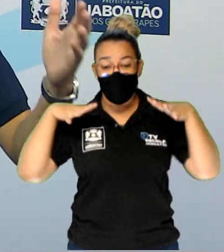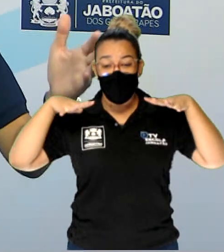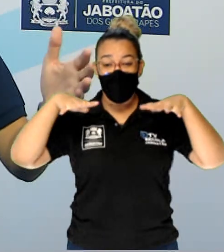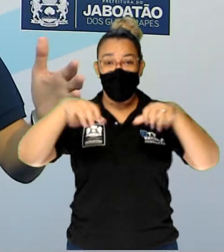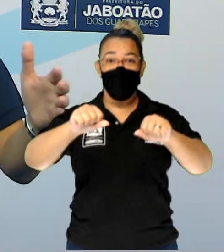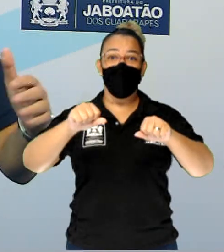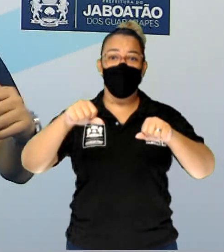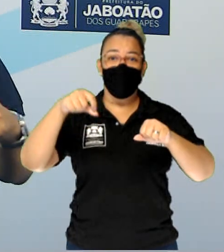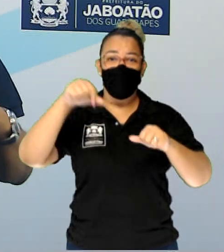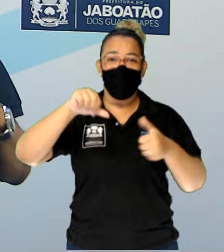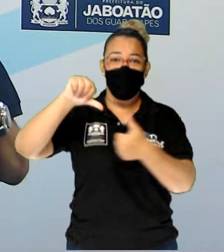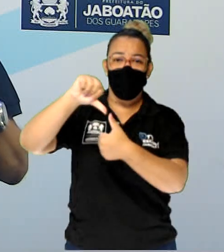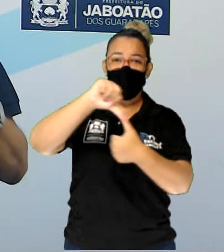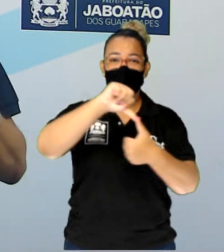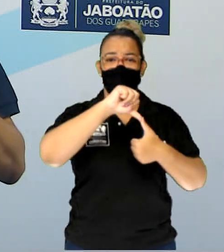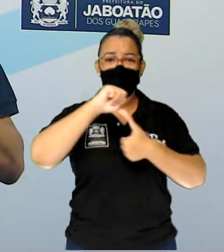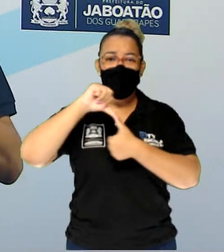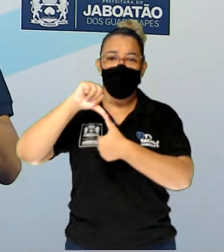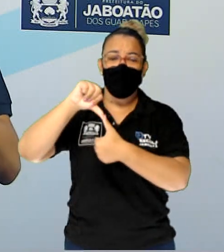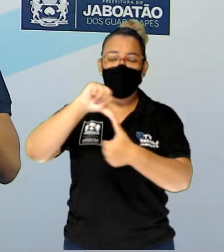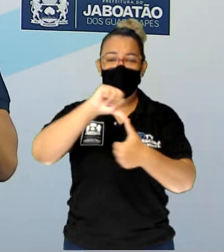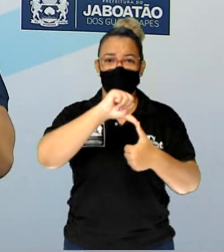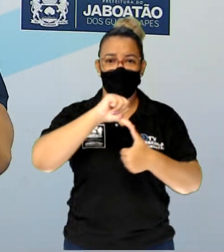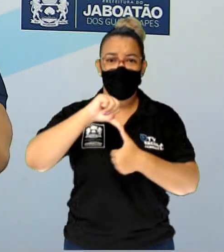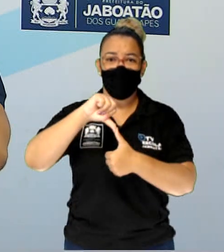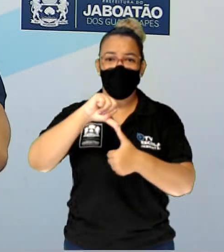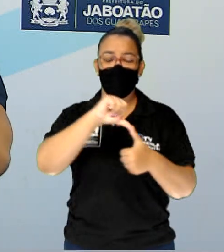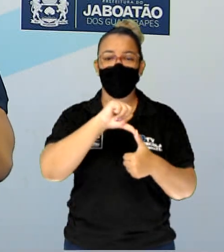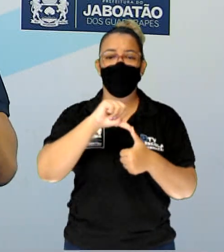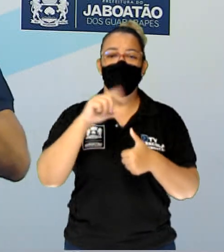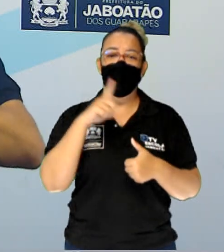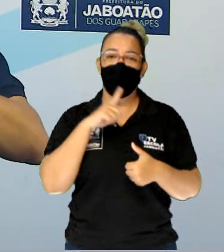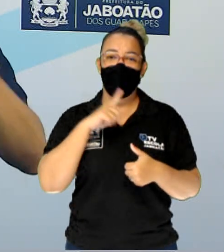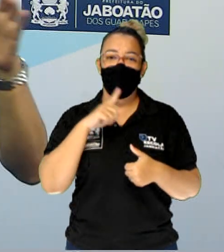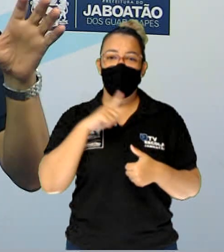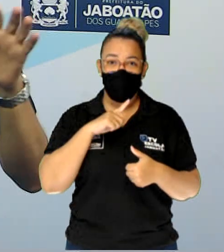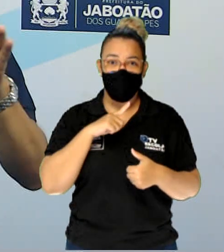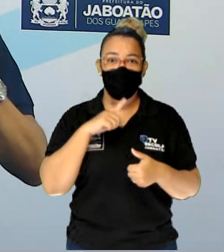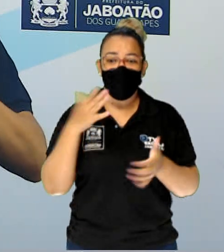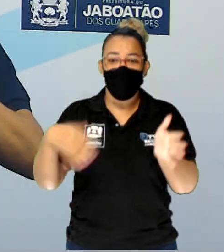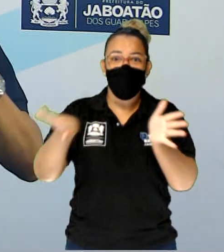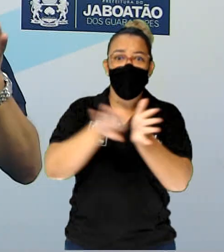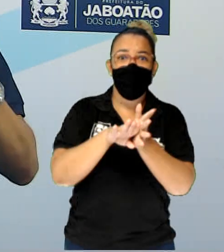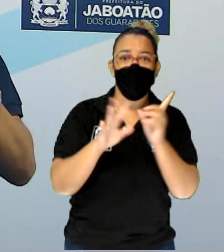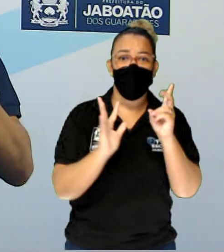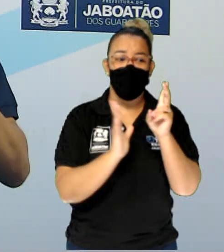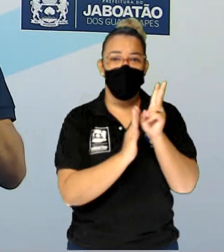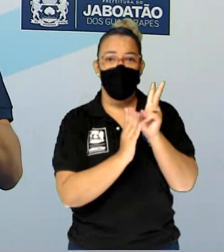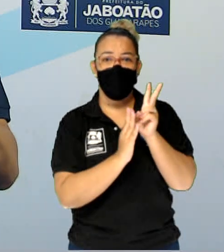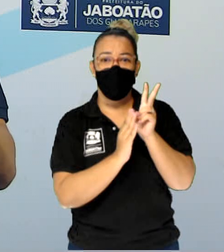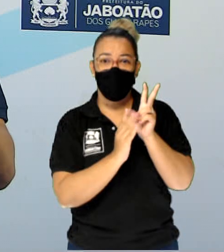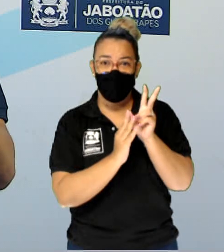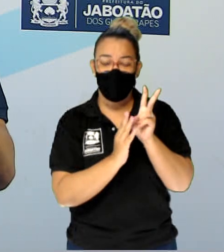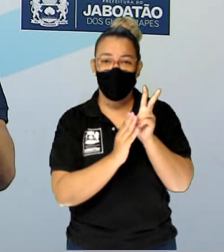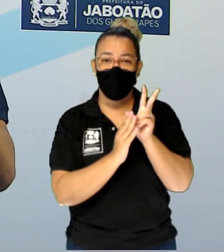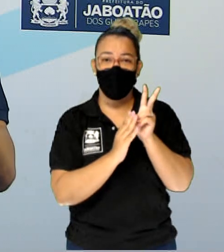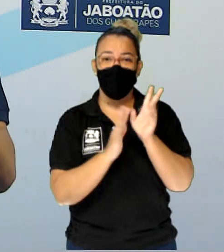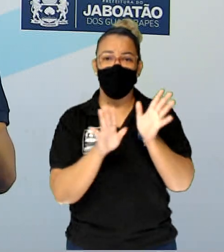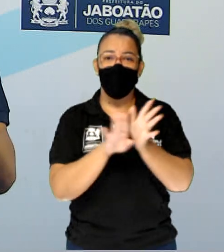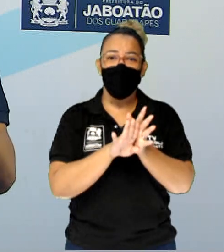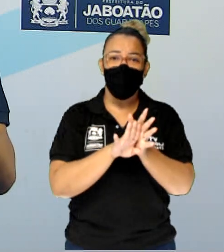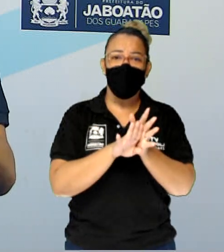América Central, os tamoios também chegam por lá, mas praticamente os